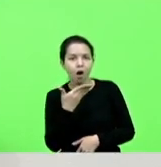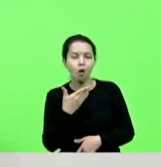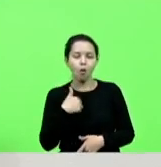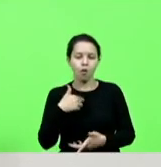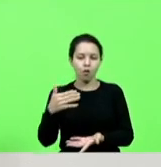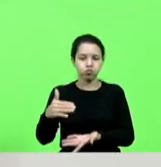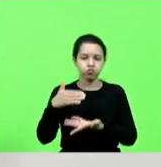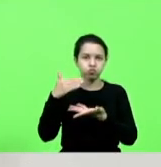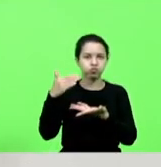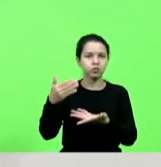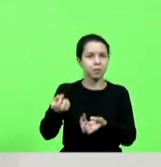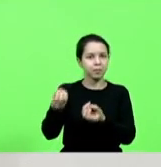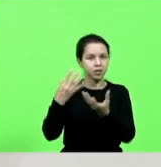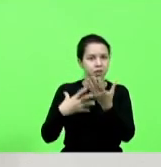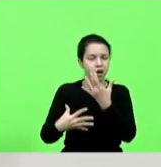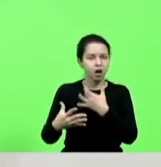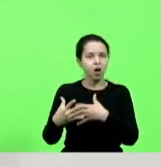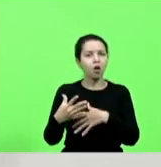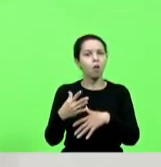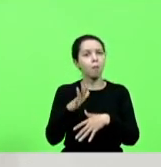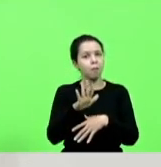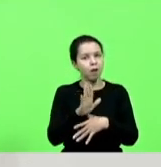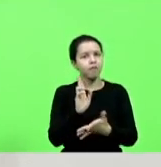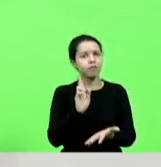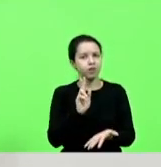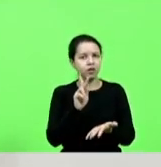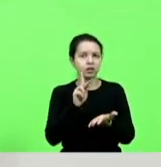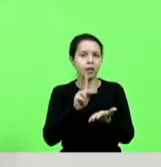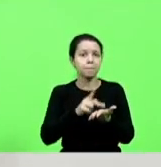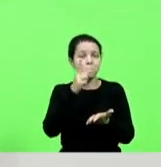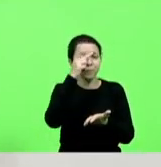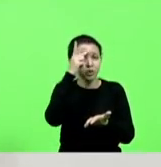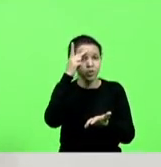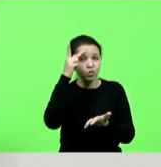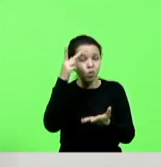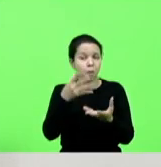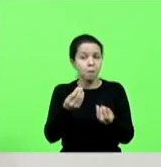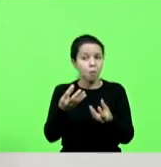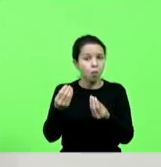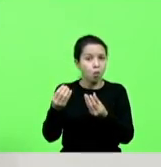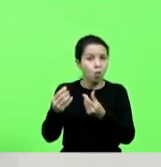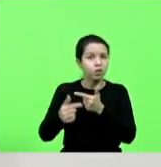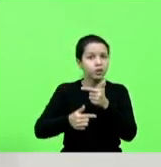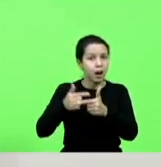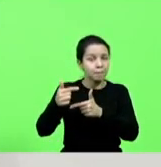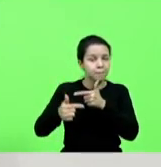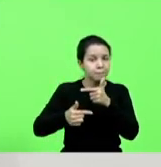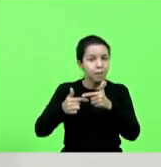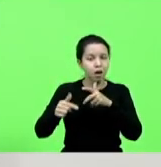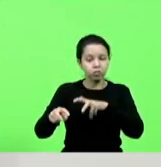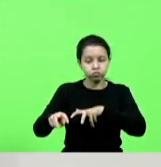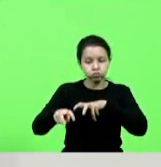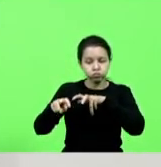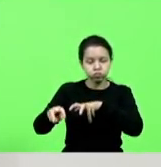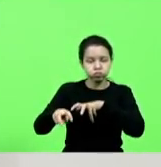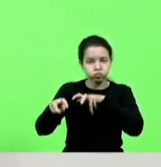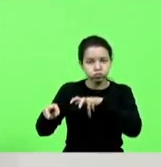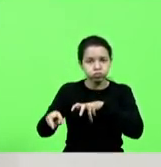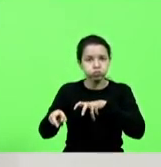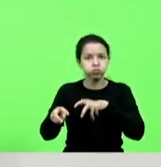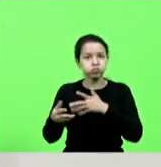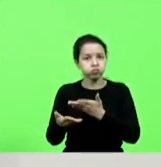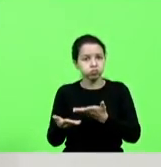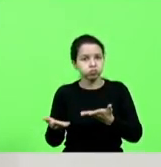Anitápolis mas realmente pessoas que vivem do campo que vivem